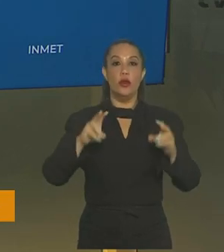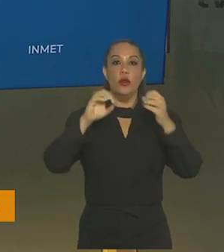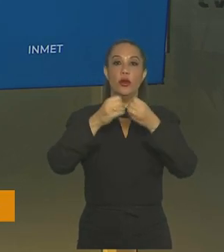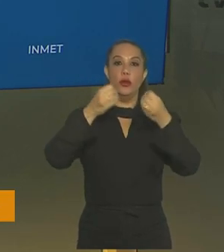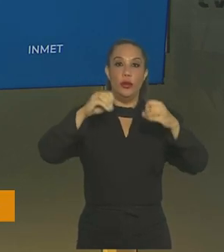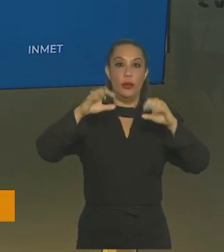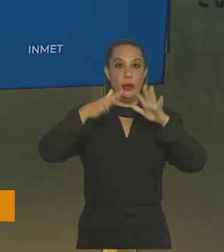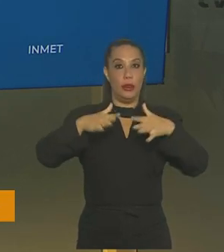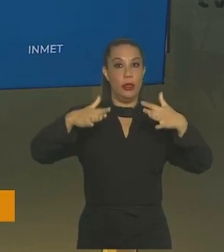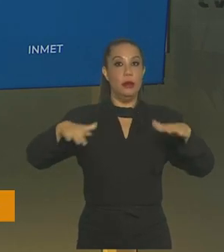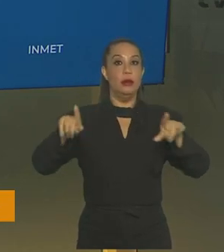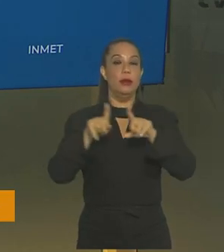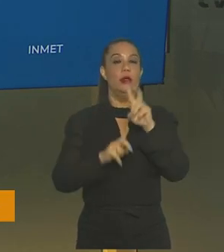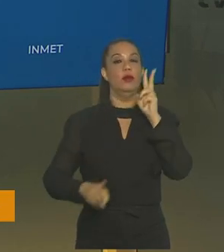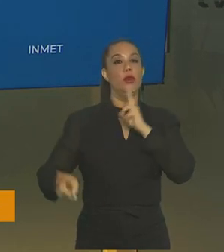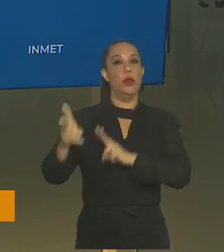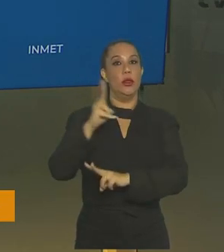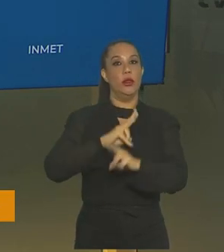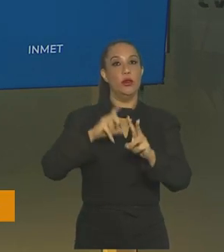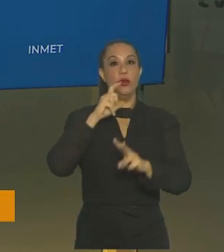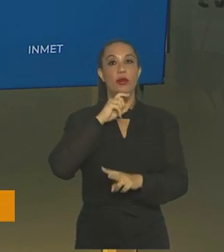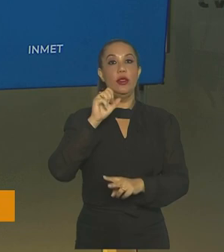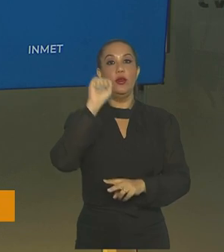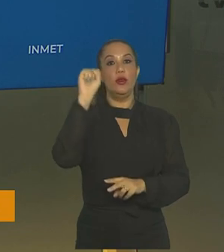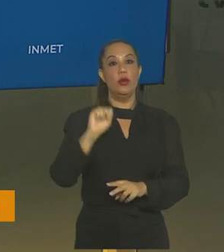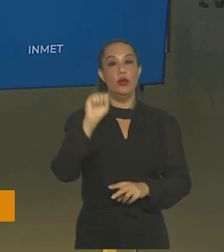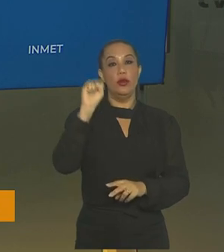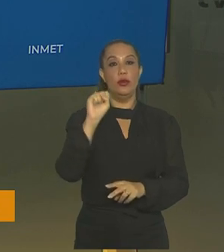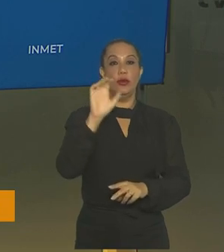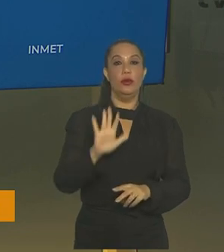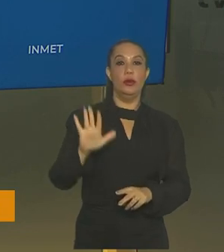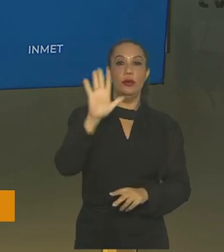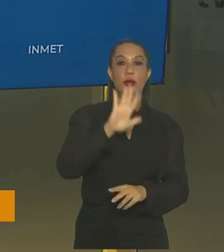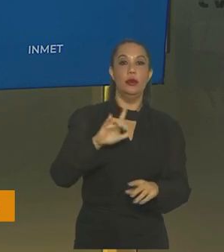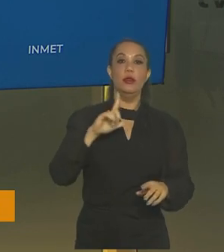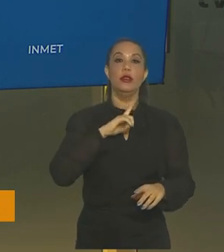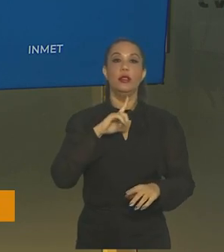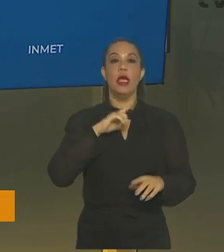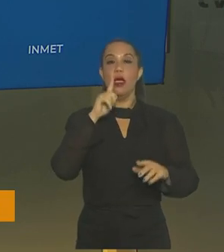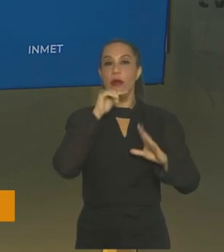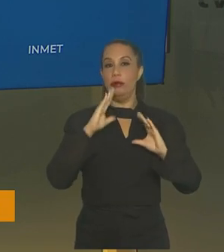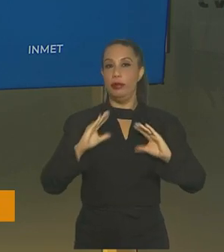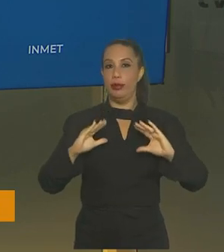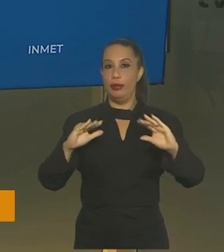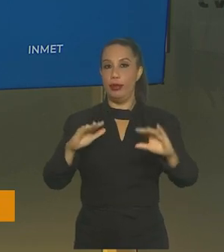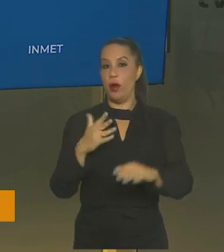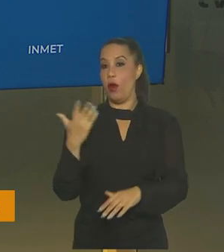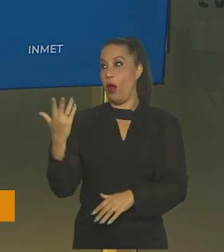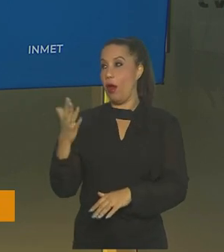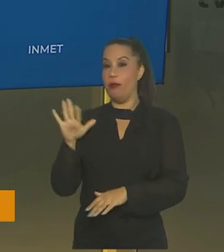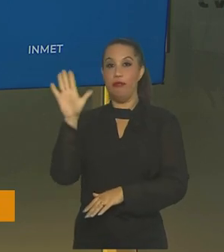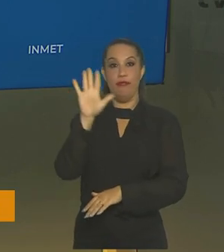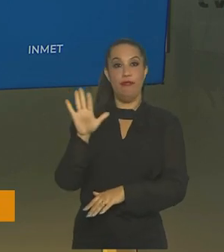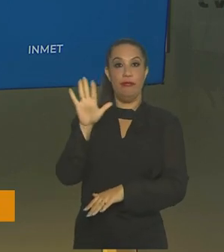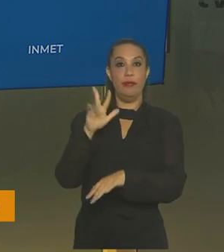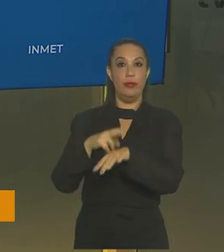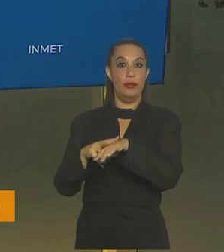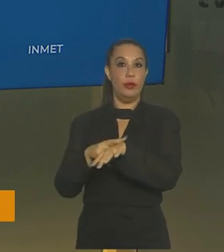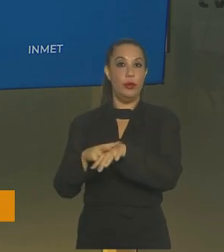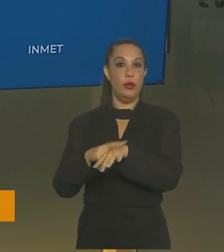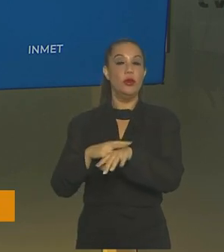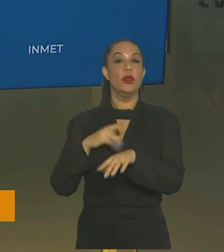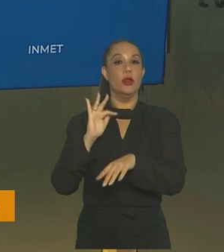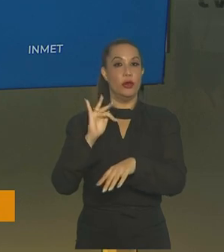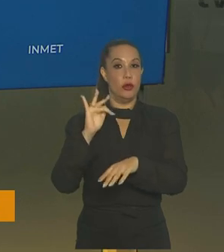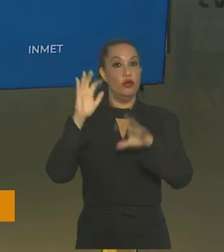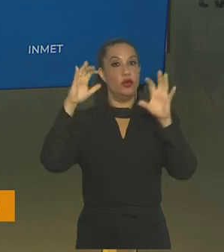atuando no oceano e trazendo o vento frio para o sul e para o sudeste e formando um corredor de umidade em toda essa área em verde aqui do mapa, onde tem